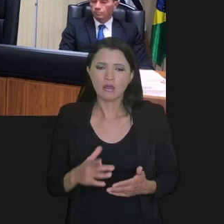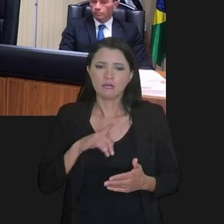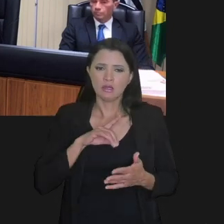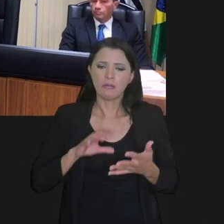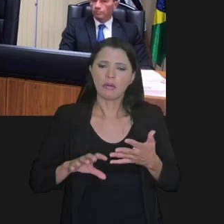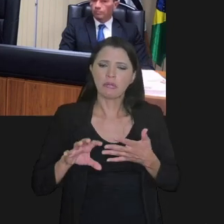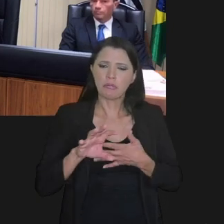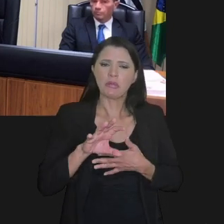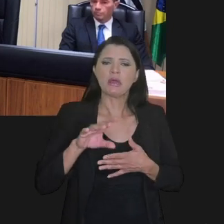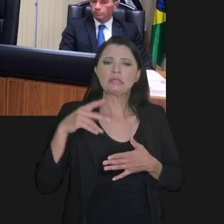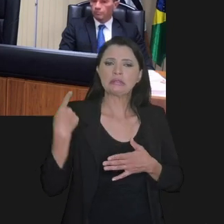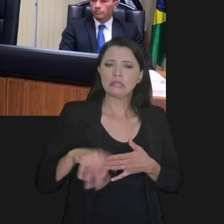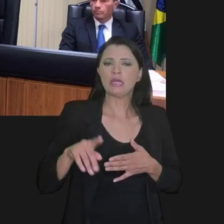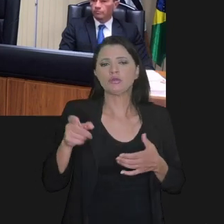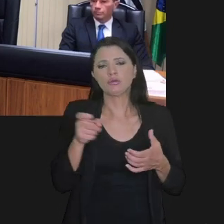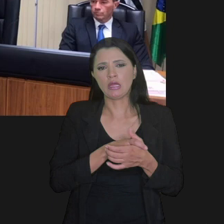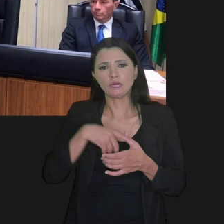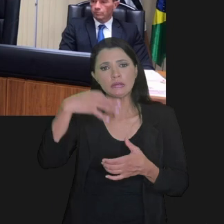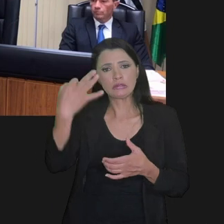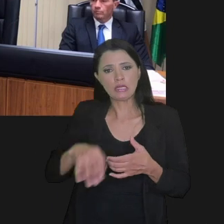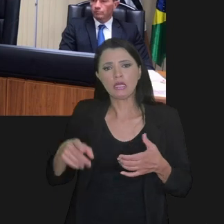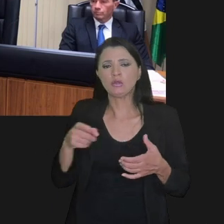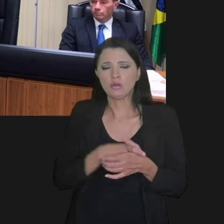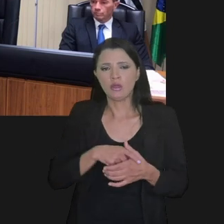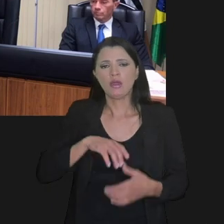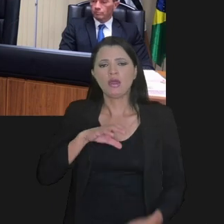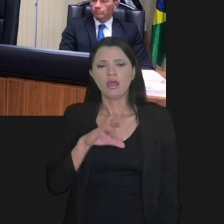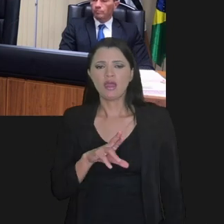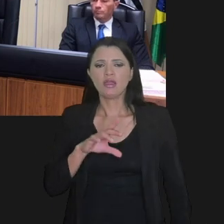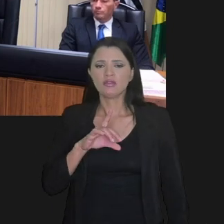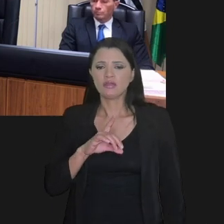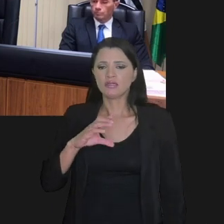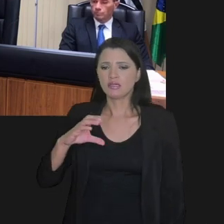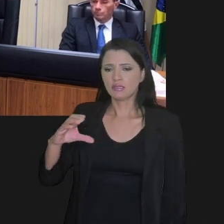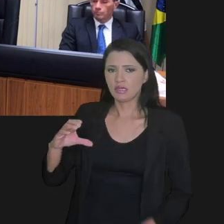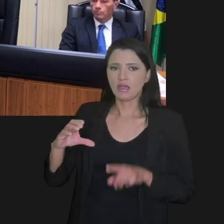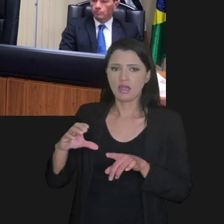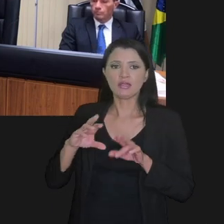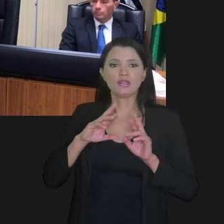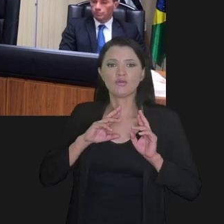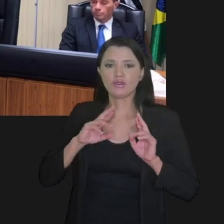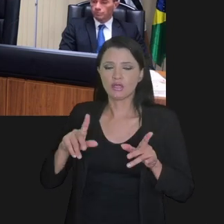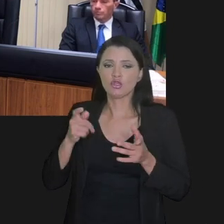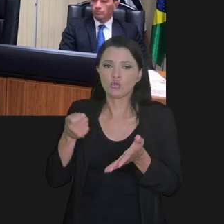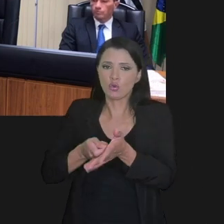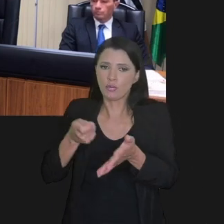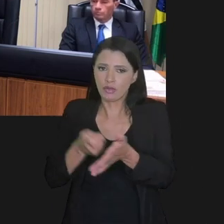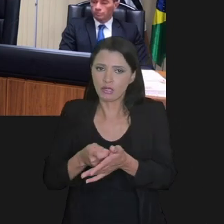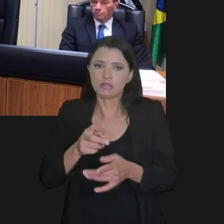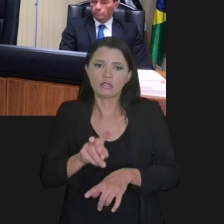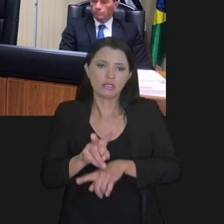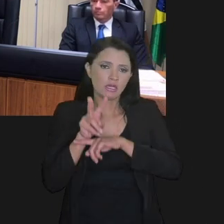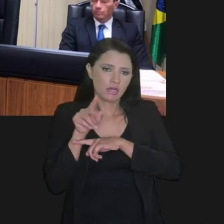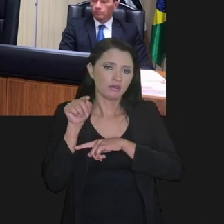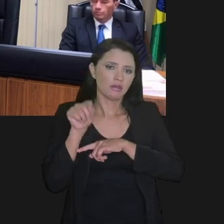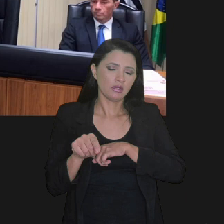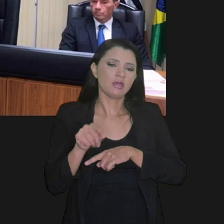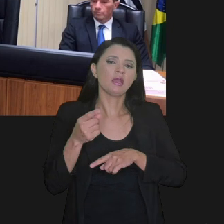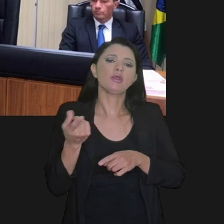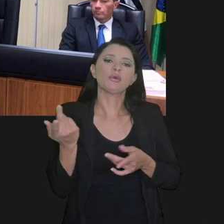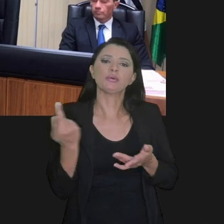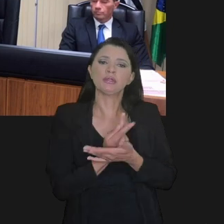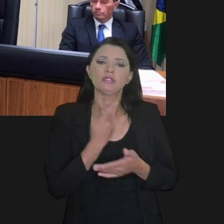possa ter a classificação da dívida ativa da União. O RDCC, que é o regime diferenciado de cobrança de